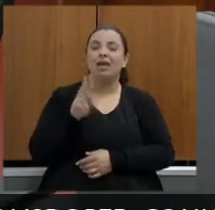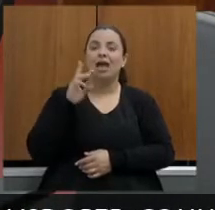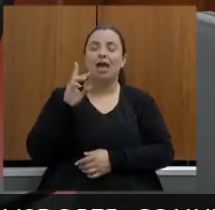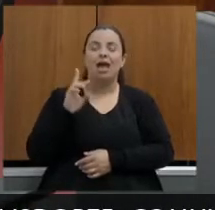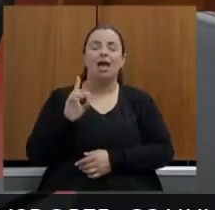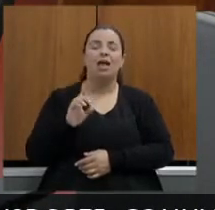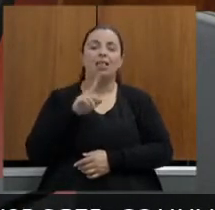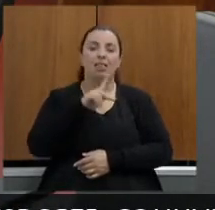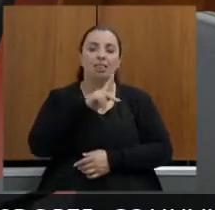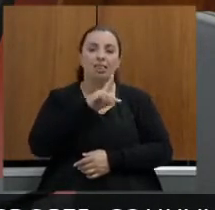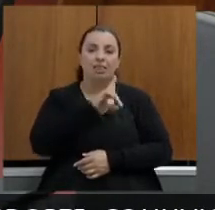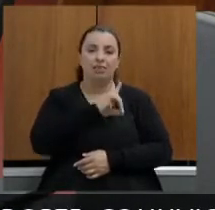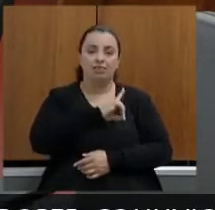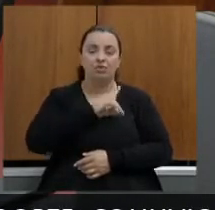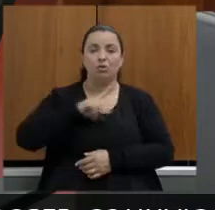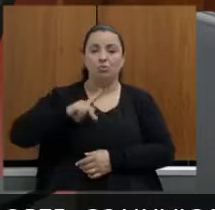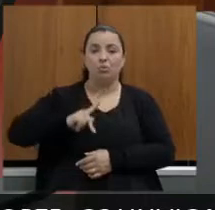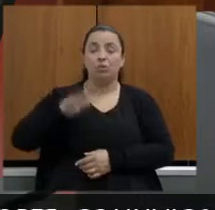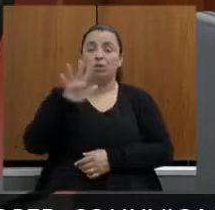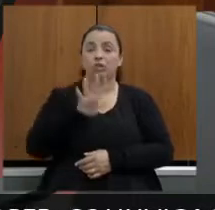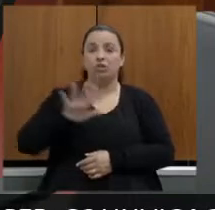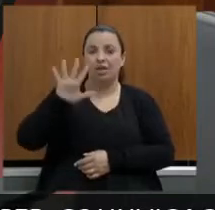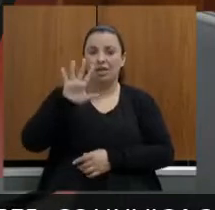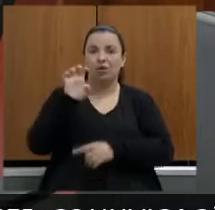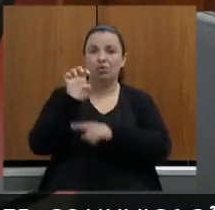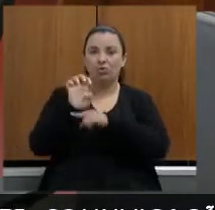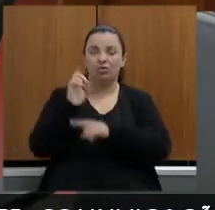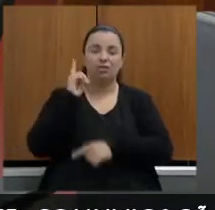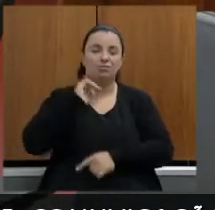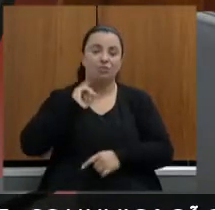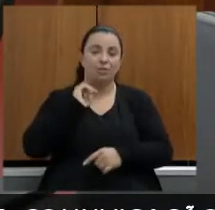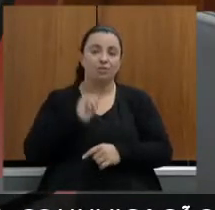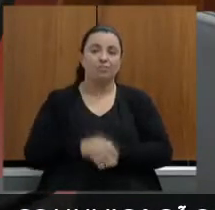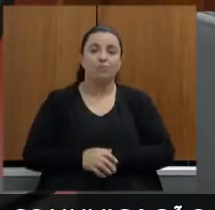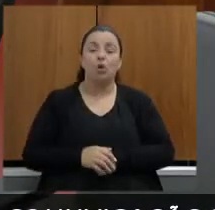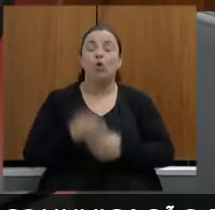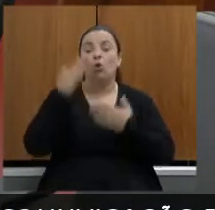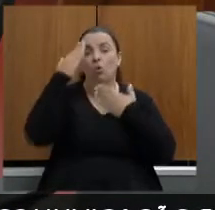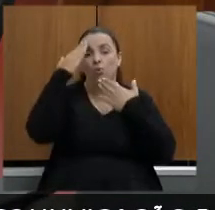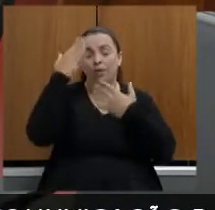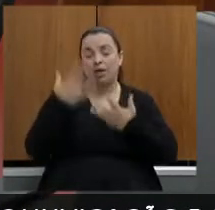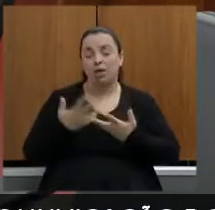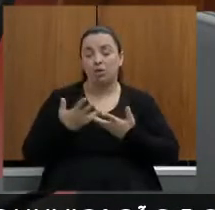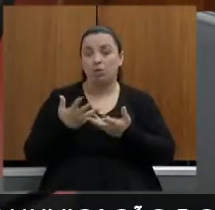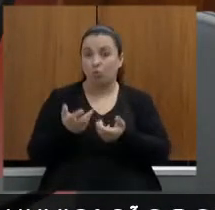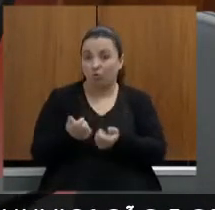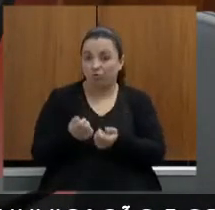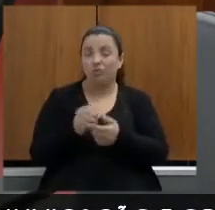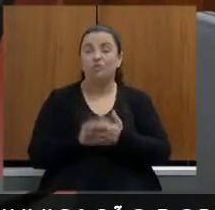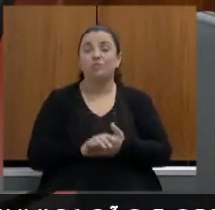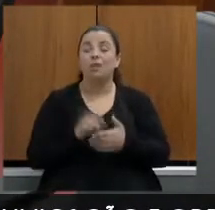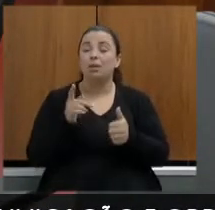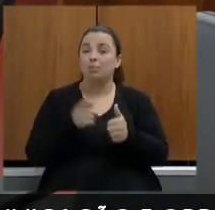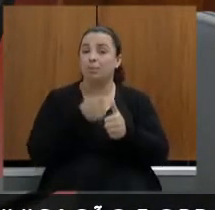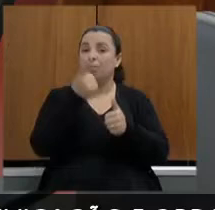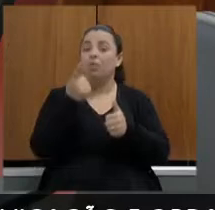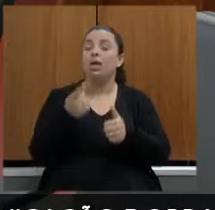senhor presidente muito obrigado pelo convite eu deixo aqui o registro e o meu elogio